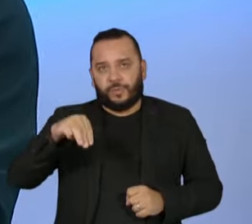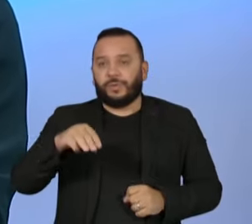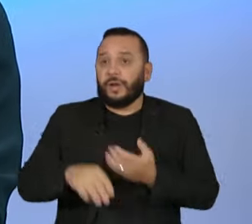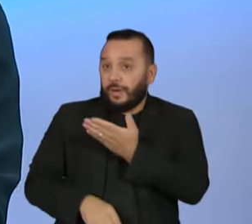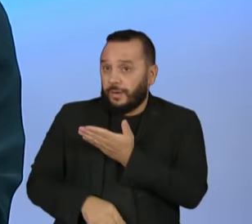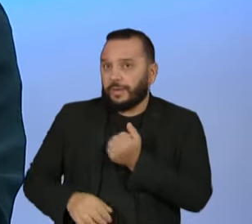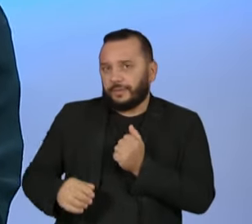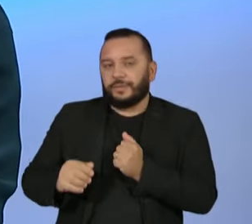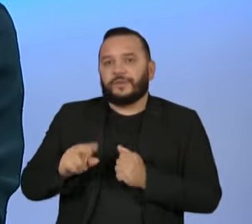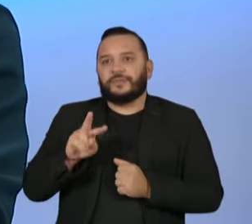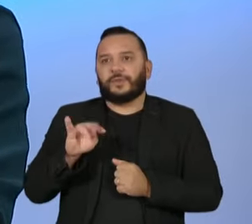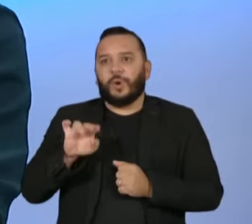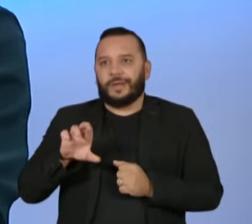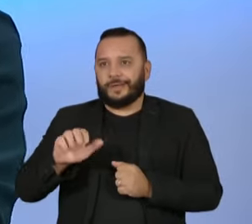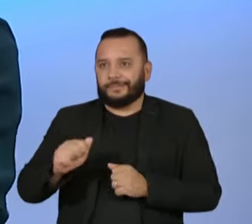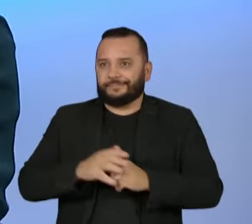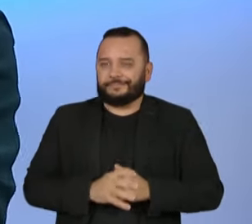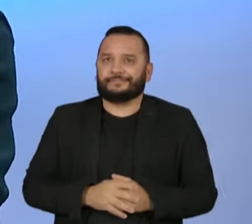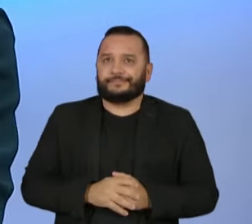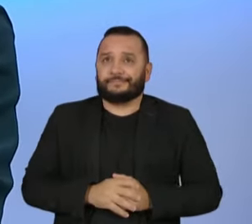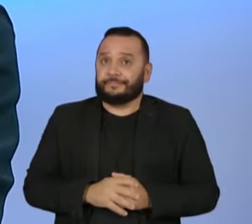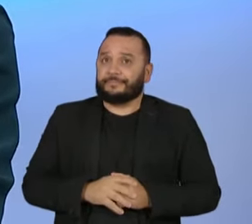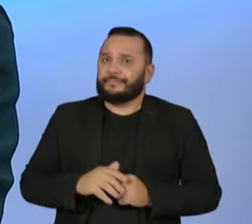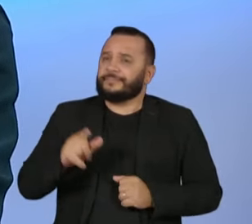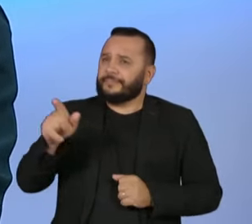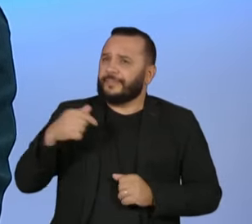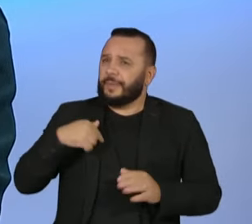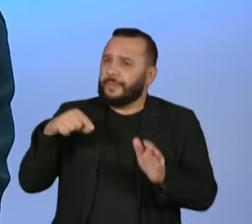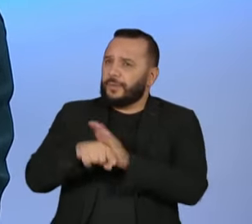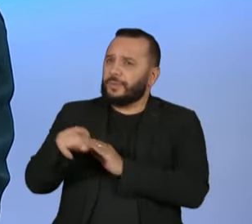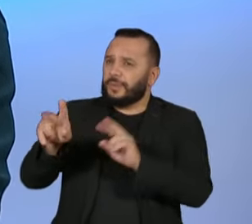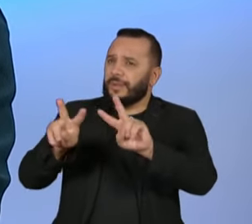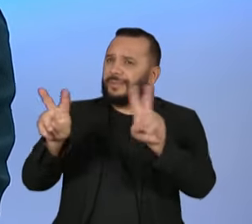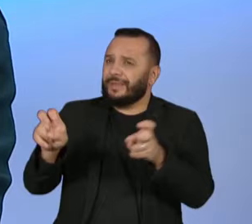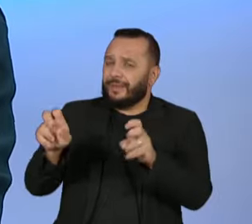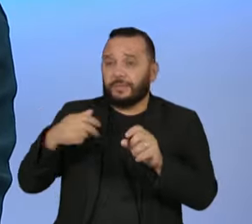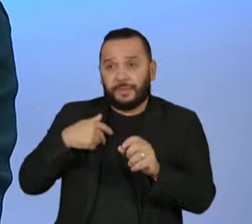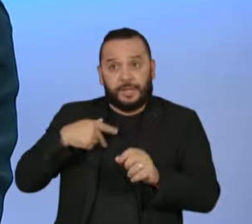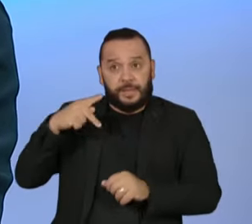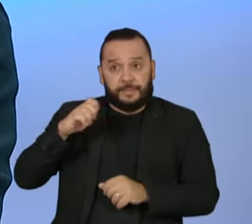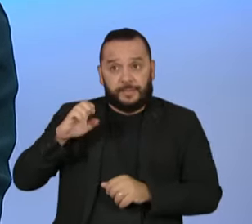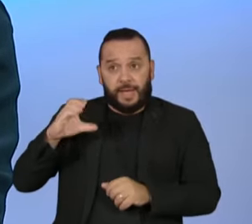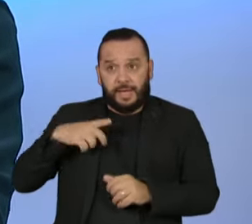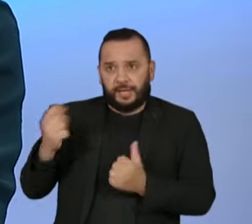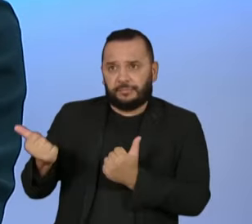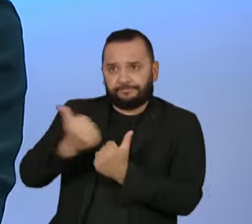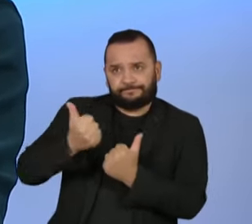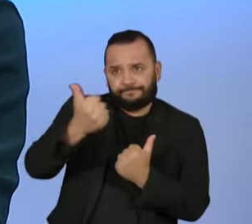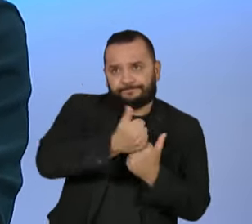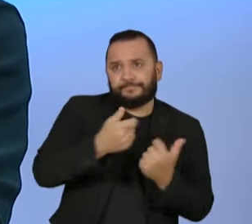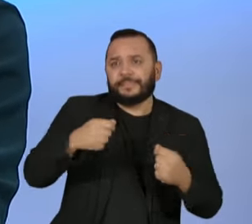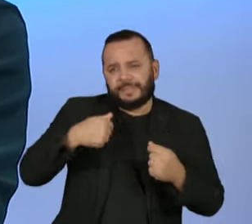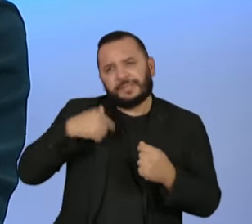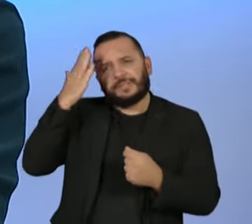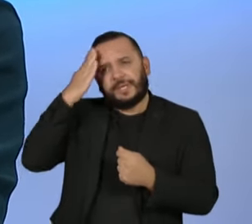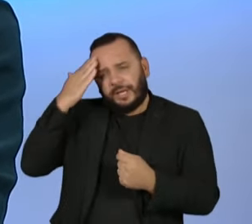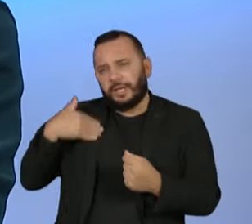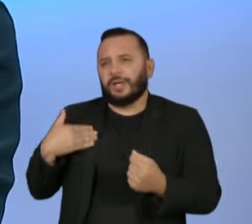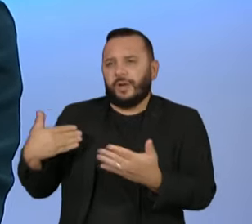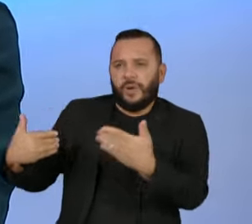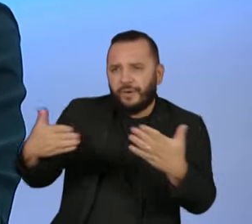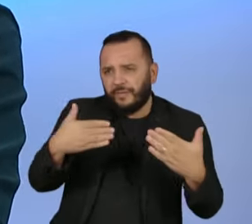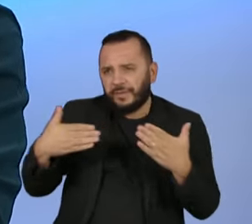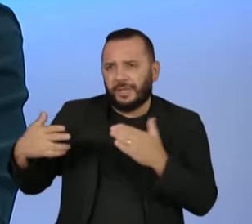noite, senador. A minha pergunta vai meio no que o senhor estava dizendo sobre a PEC da transição, que é preciso muito diálogo com parlamentares, com as